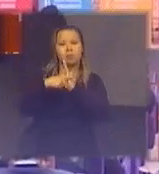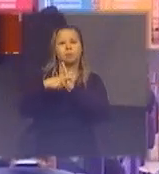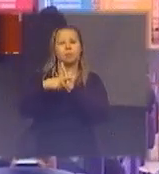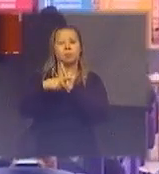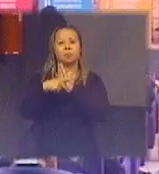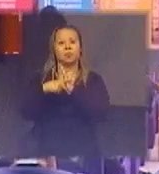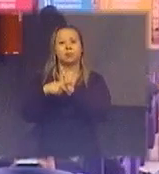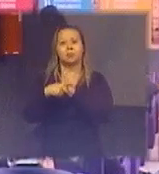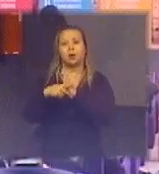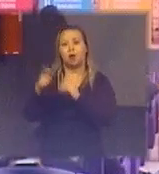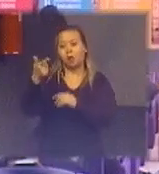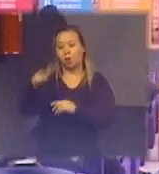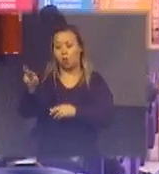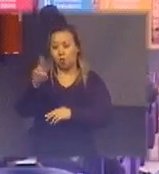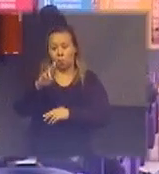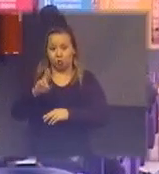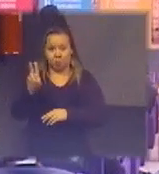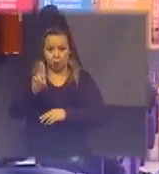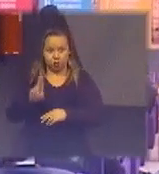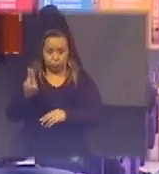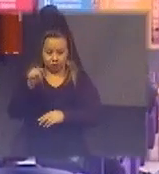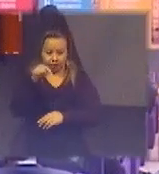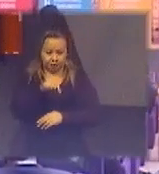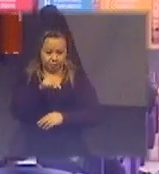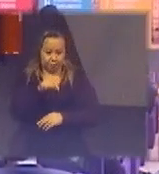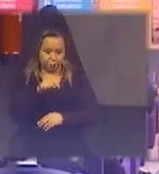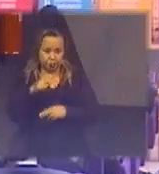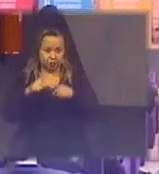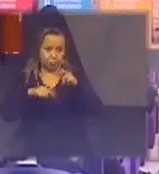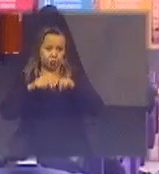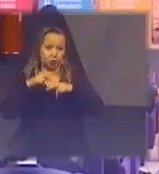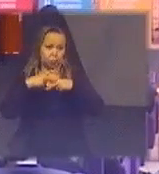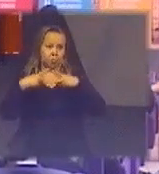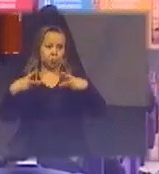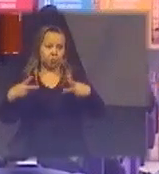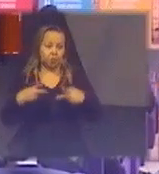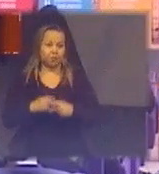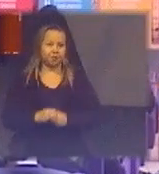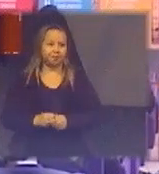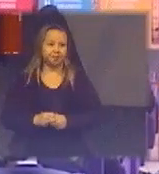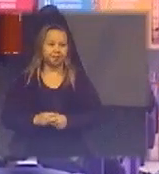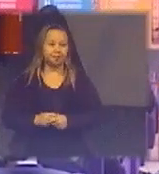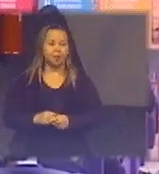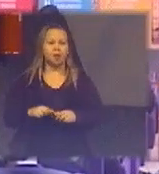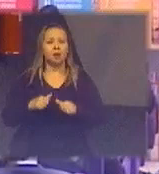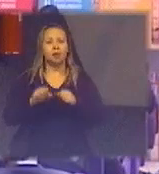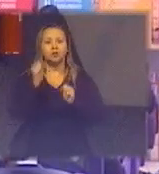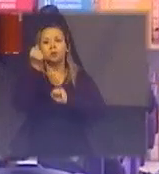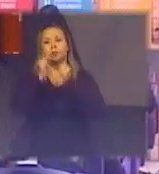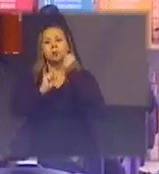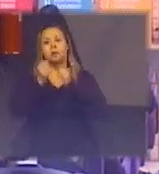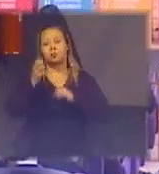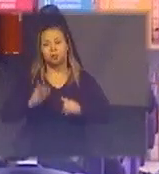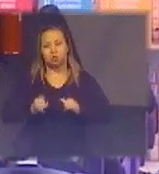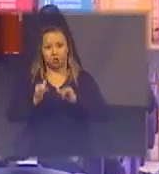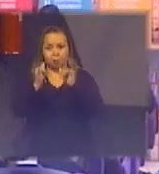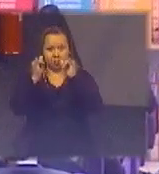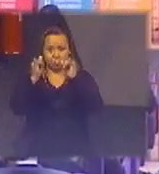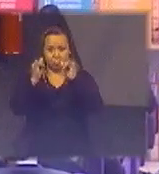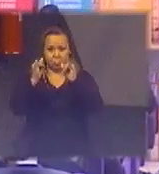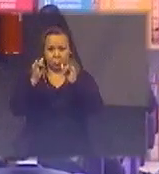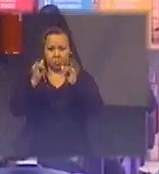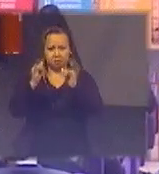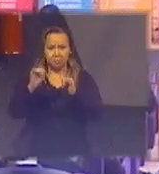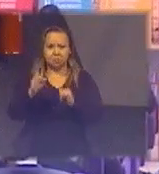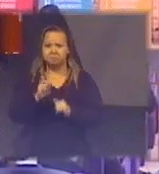o reuso a reciclagem mas tem o R anterior que é reduzir não gerar então na indústria do eletroeletrônico até saiu um pouco de